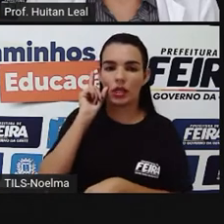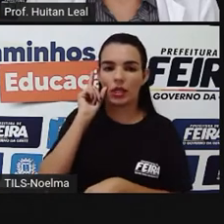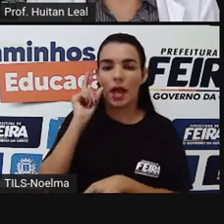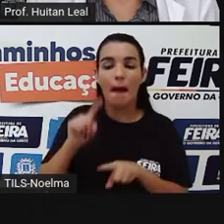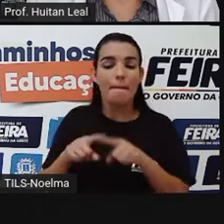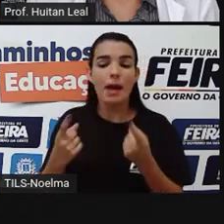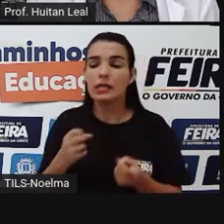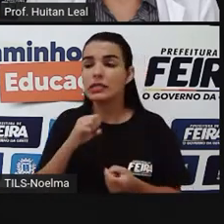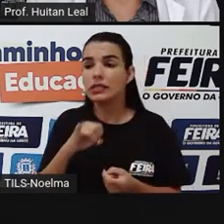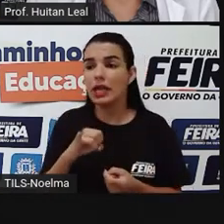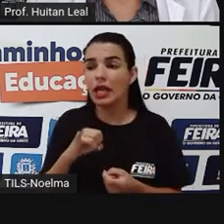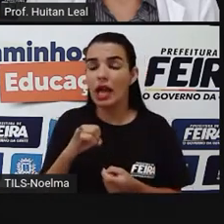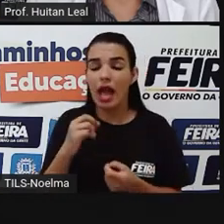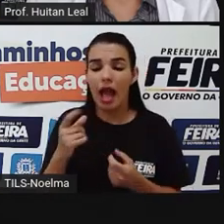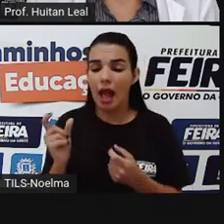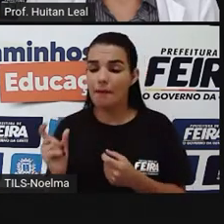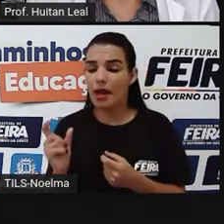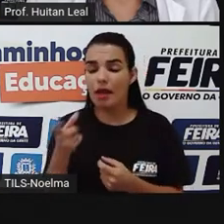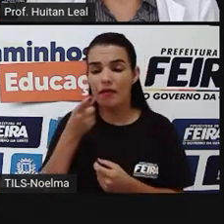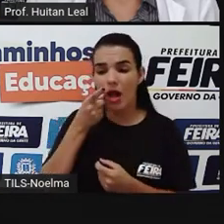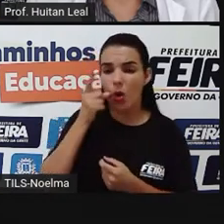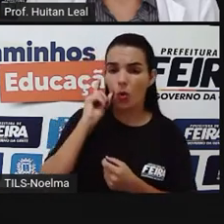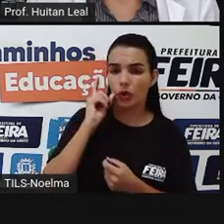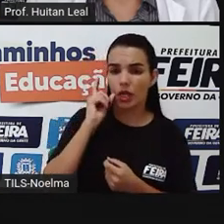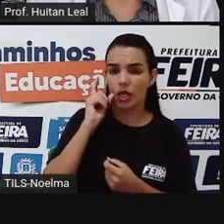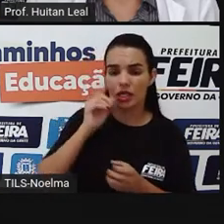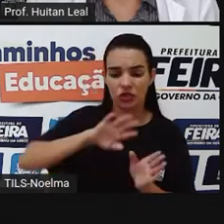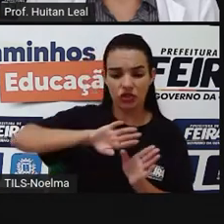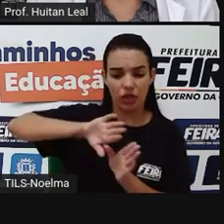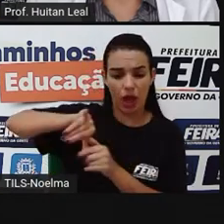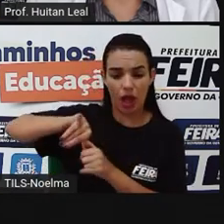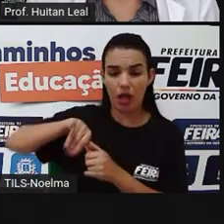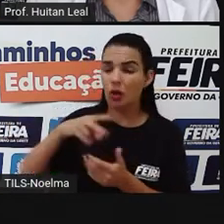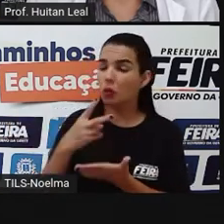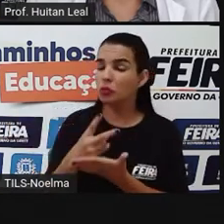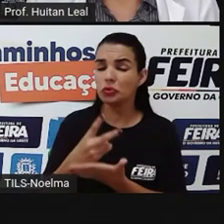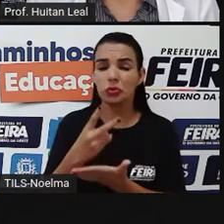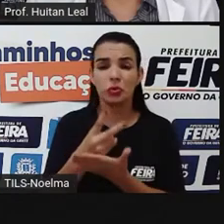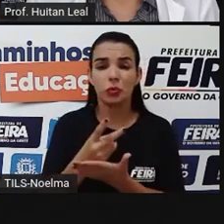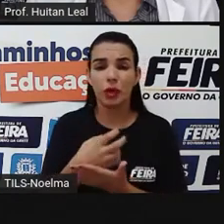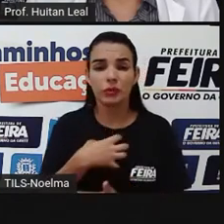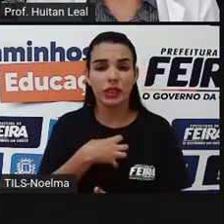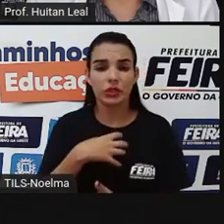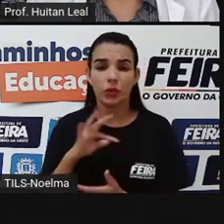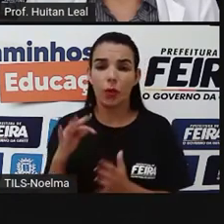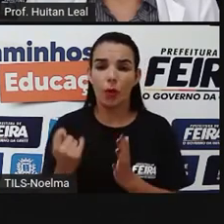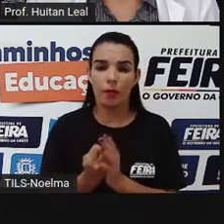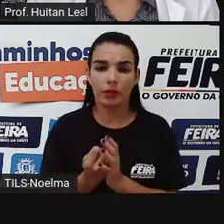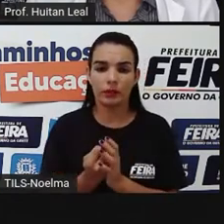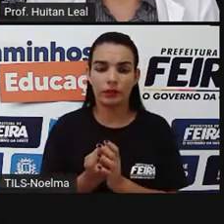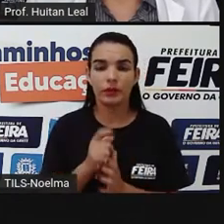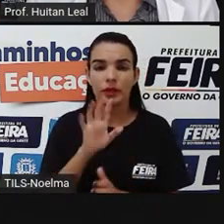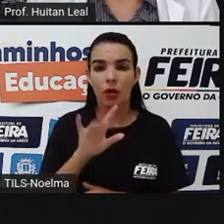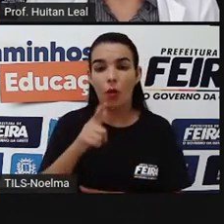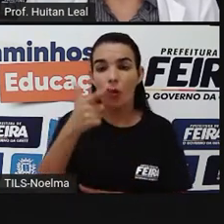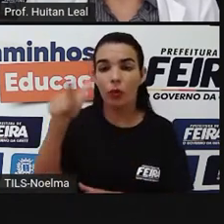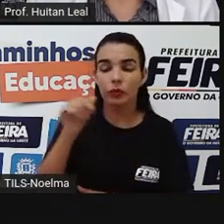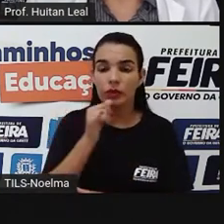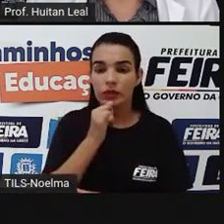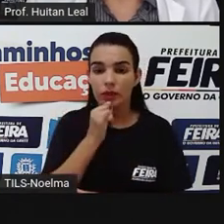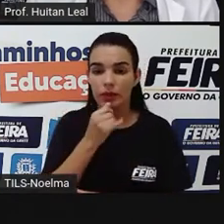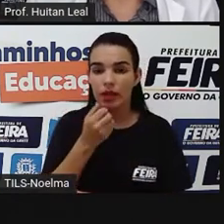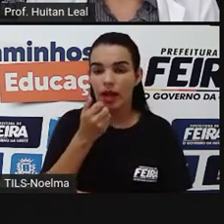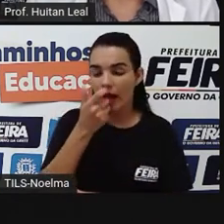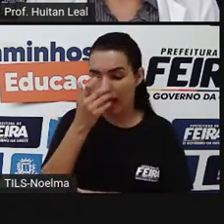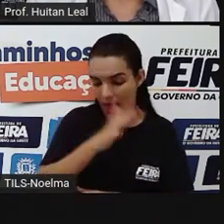a oração ainda continua com o sentido completo. A criança espirrou várias vezes, da mesma forma.